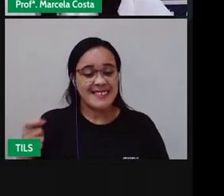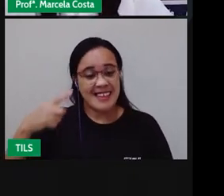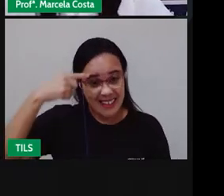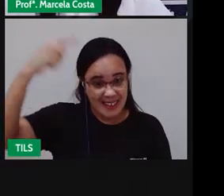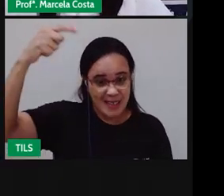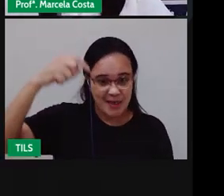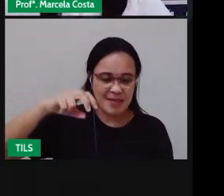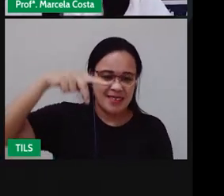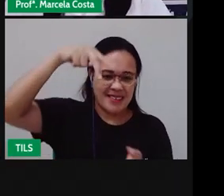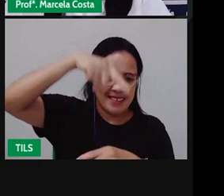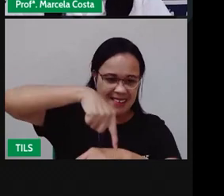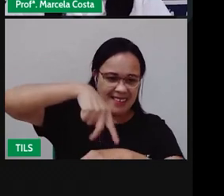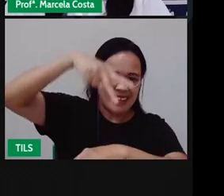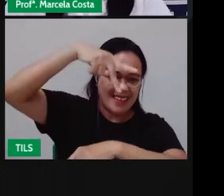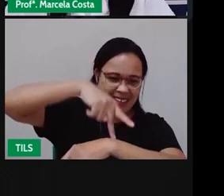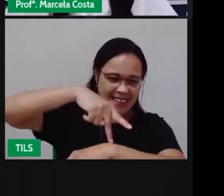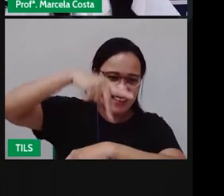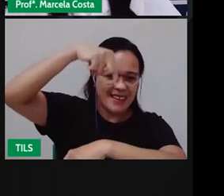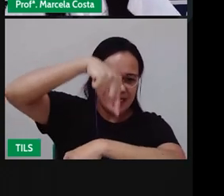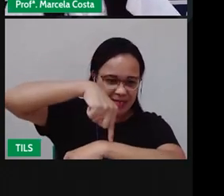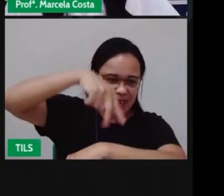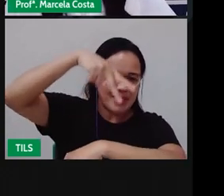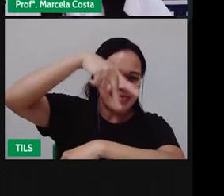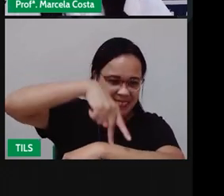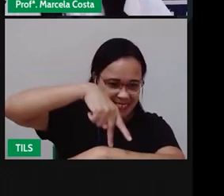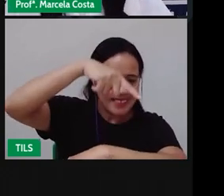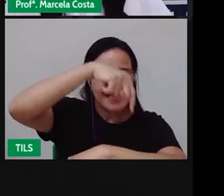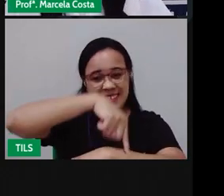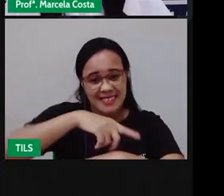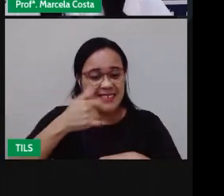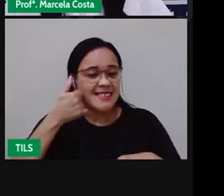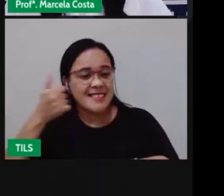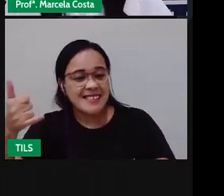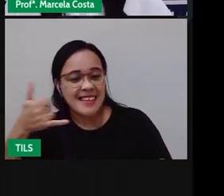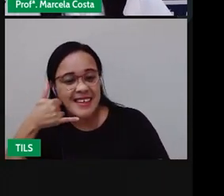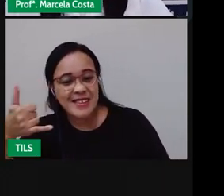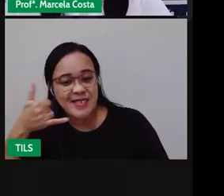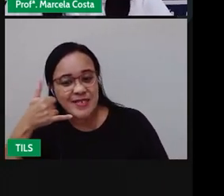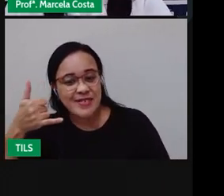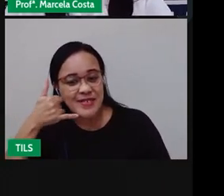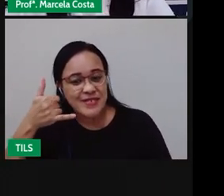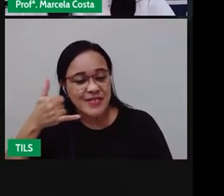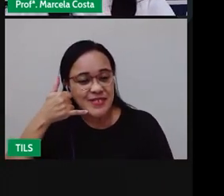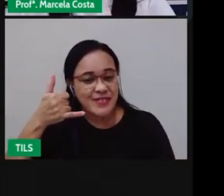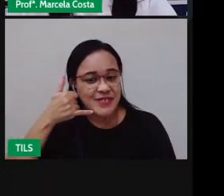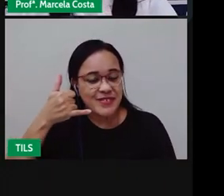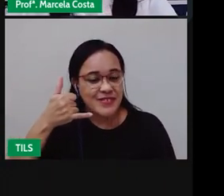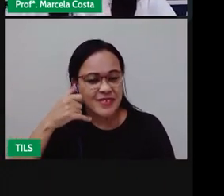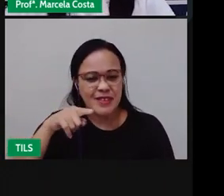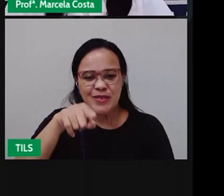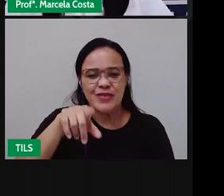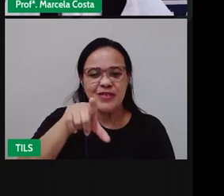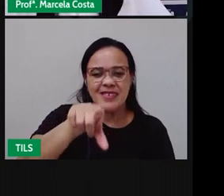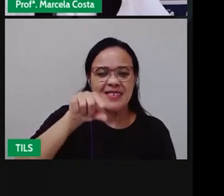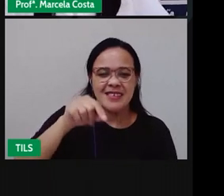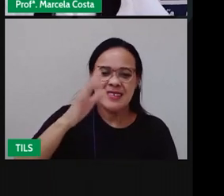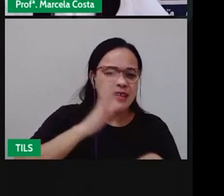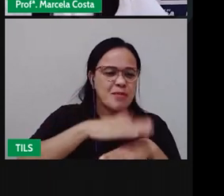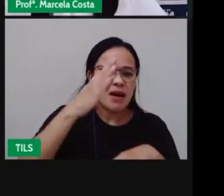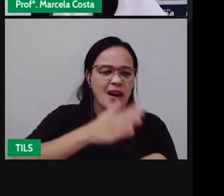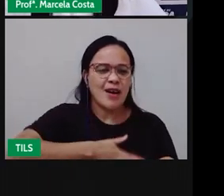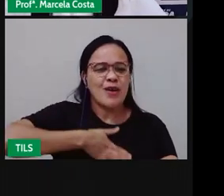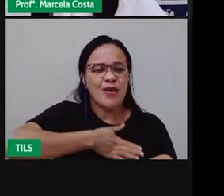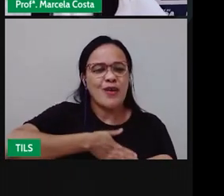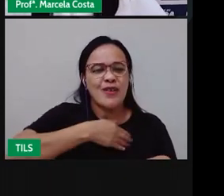Amarelinha Telefone sem fio Qual a sua preferida? Conta para mim